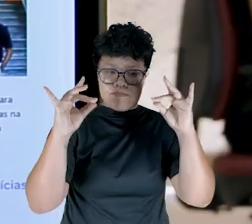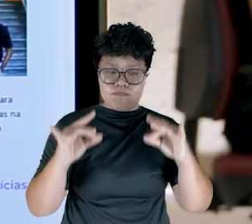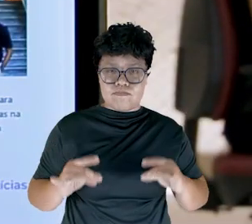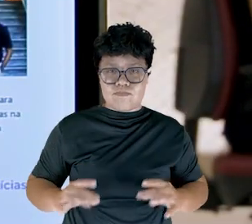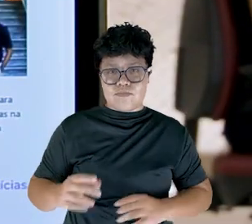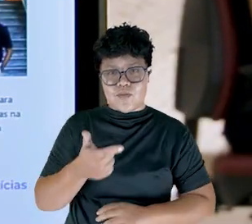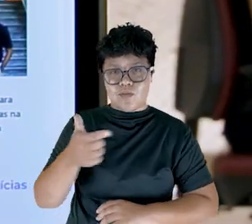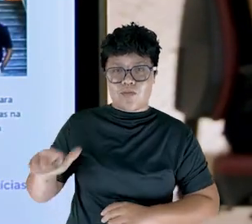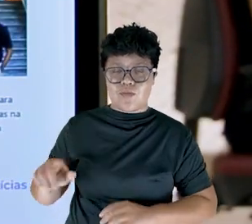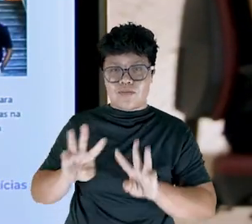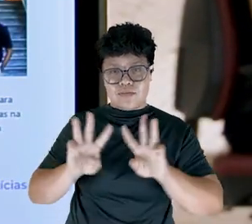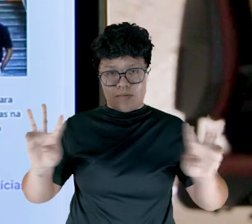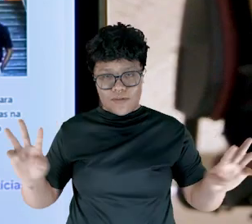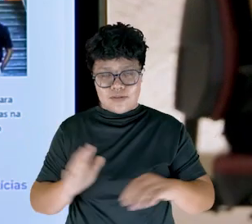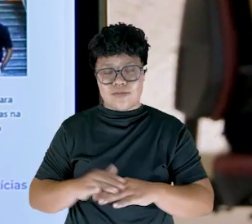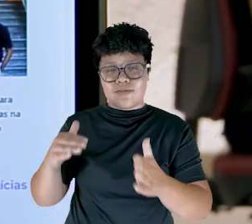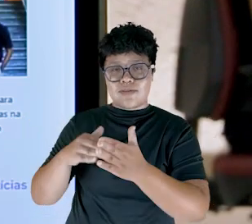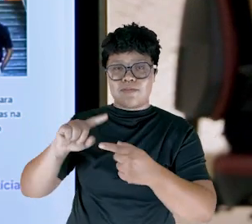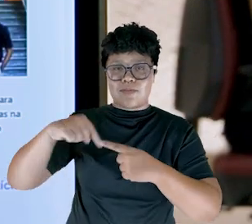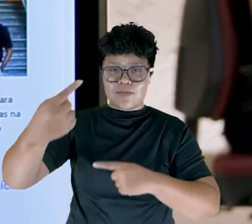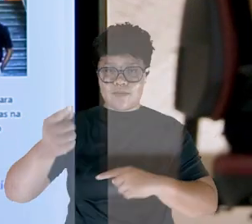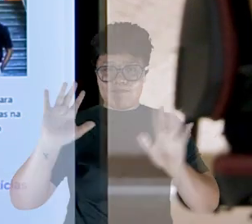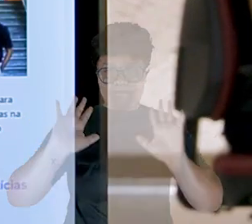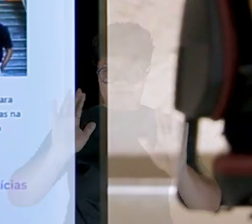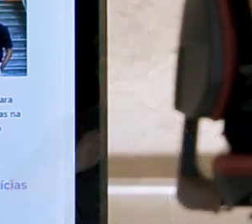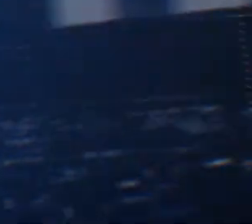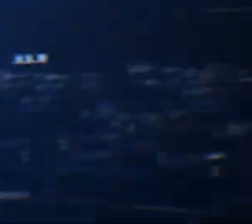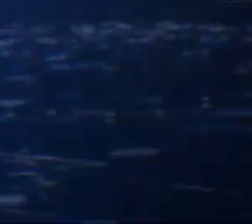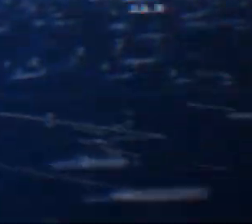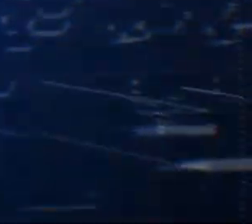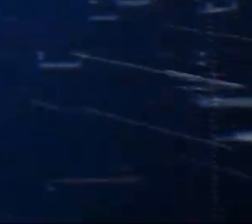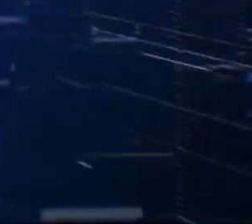Mais detalhes no Agência Pará. Até a próxima!